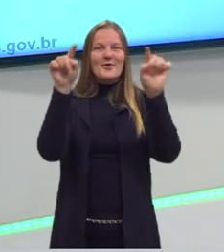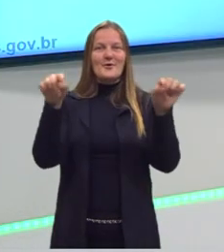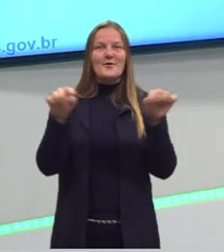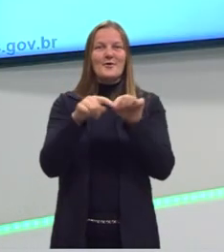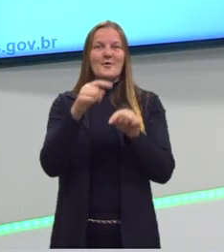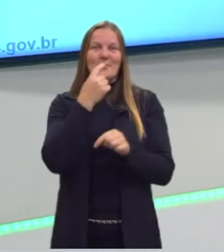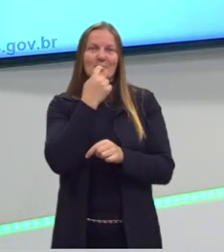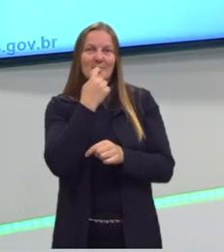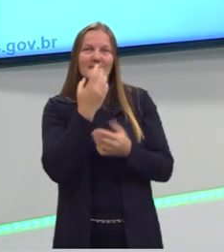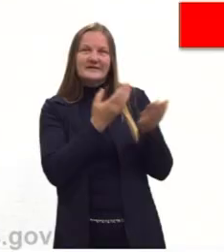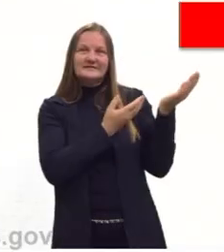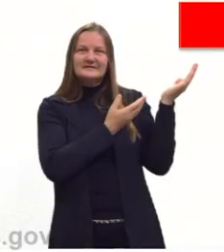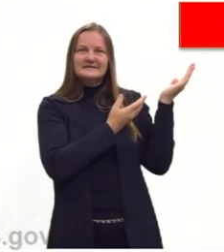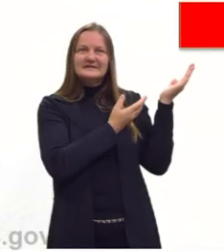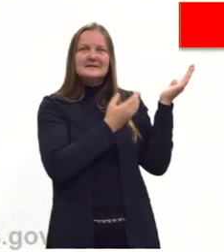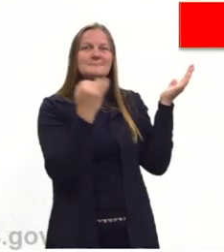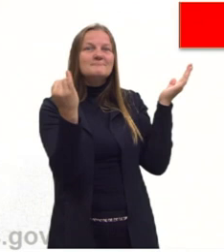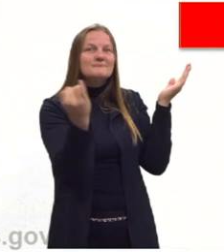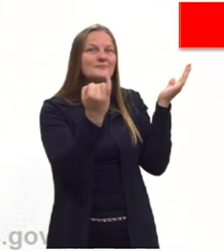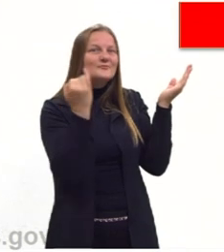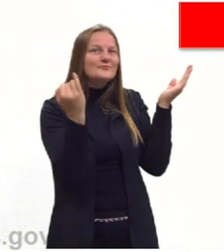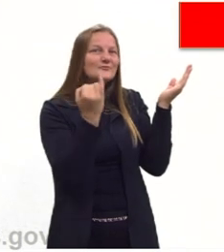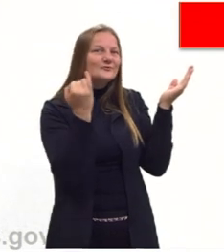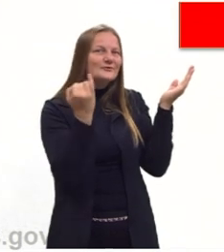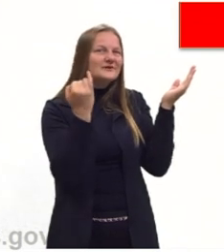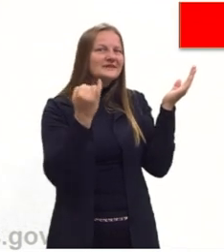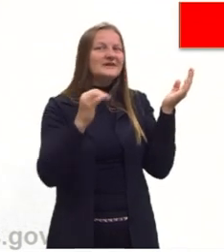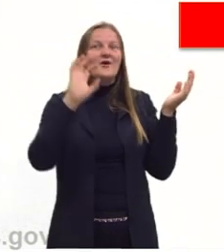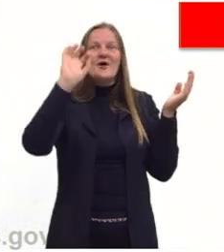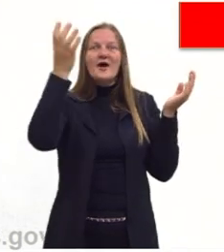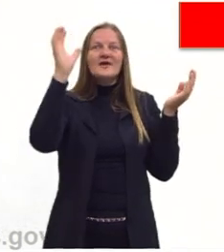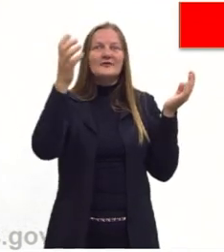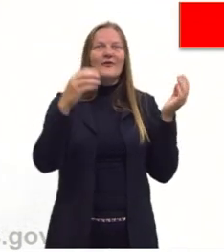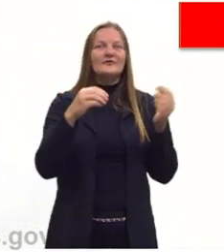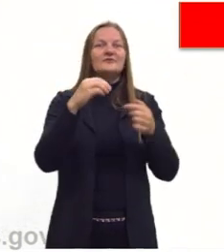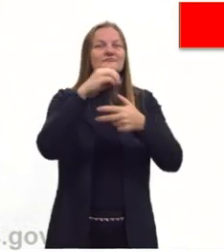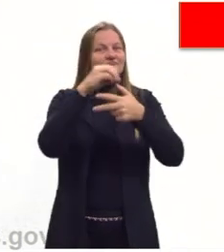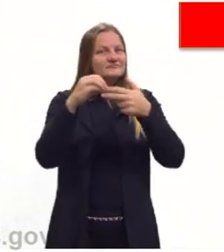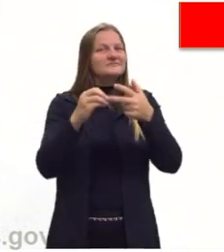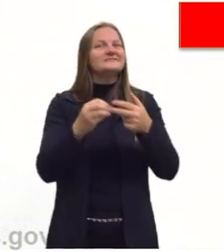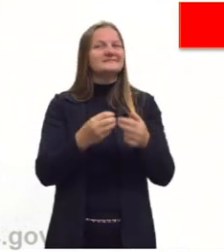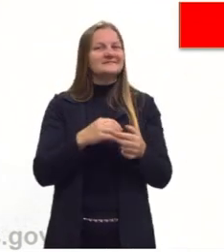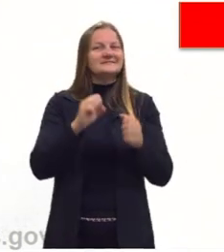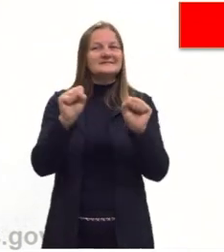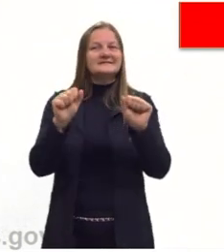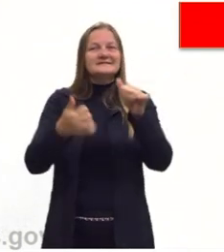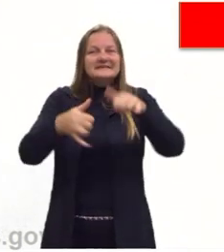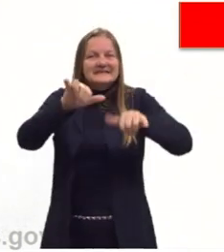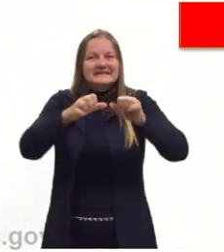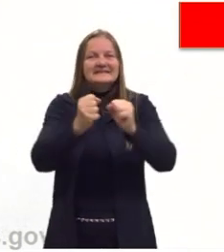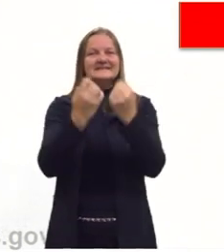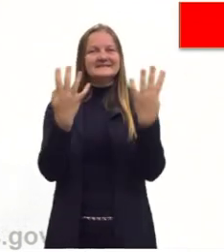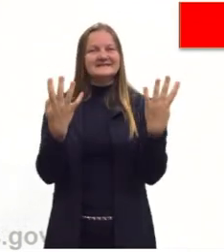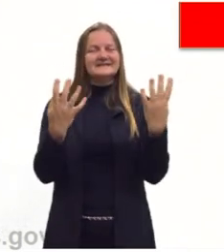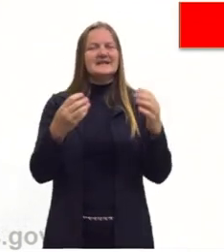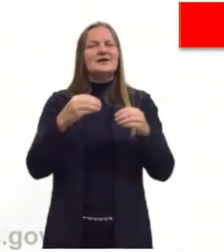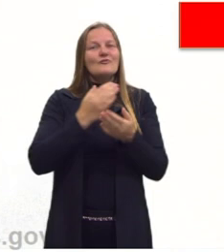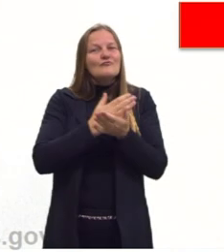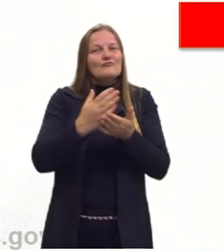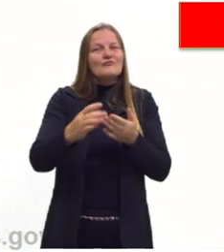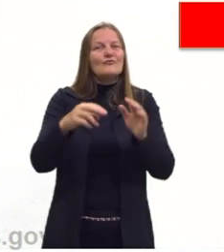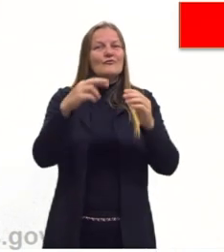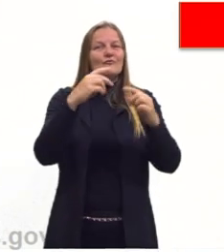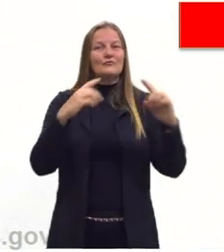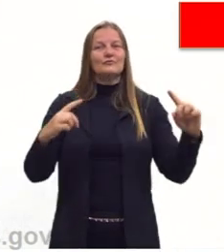sabendo este quadro, vocês conseguem resolver todas as questões de estequiometria a partir disso, com a